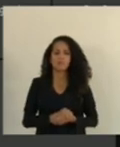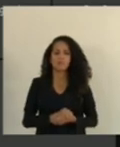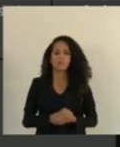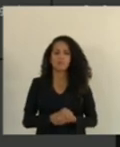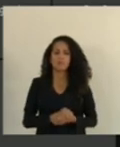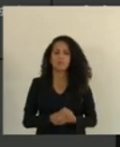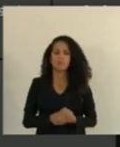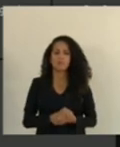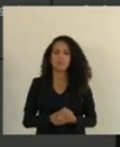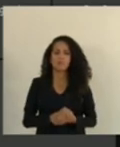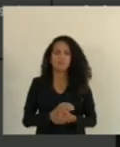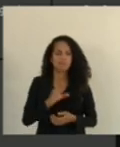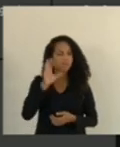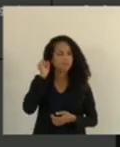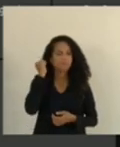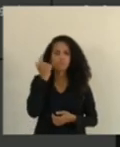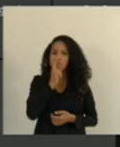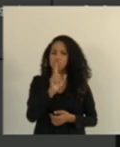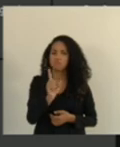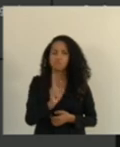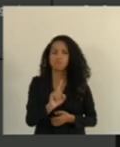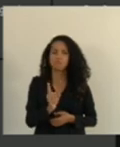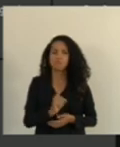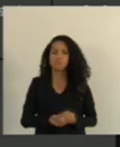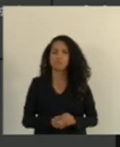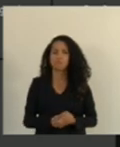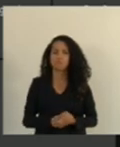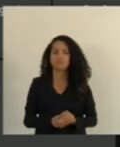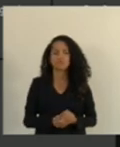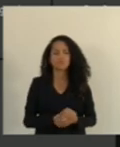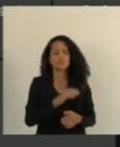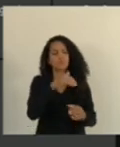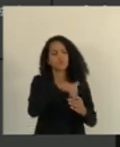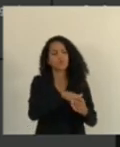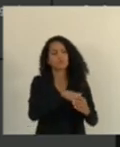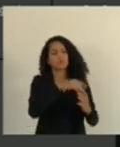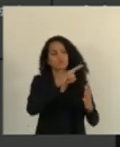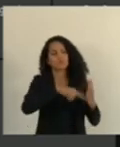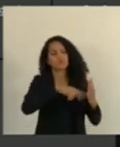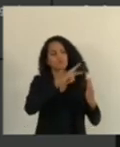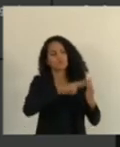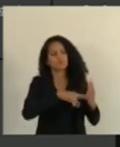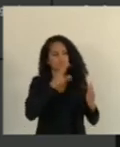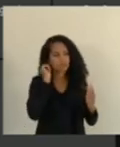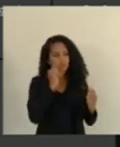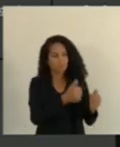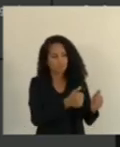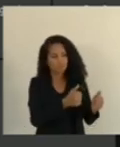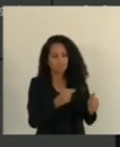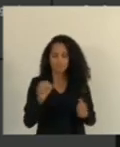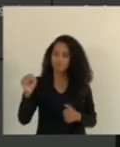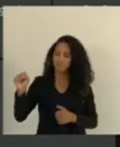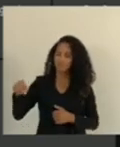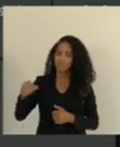Nós estamos te ouvindo. Eu acompanho o relatório de vossa excelência. Ouviu? Ok. Deputado doutor